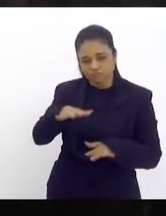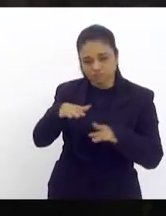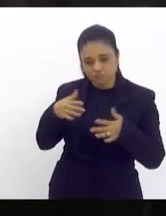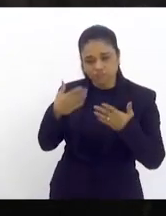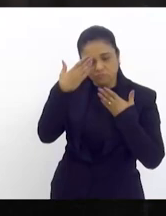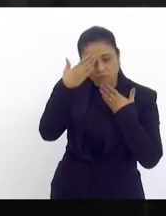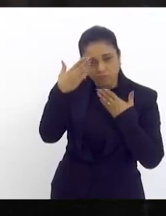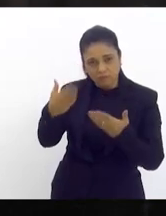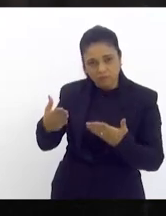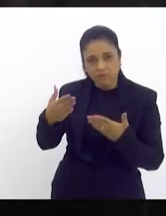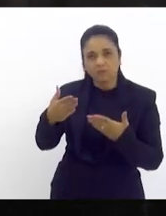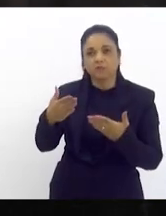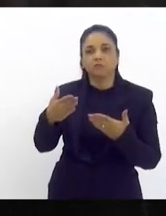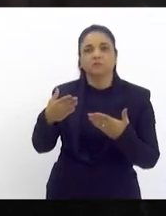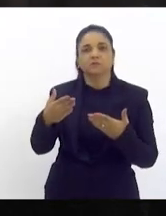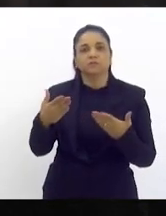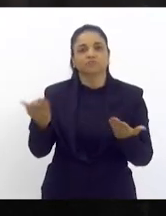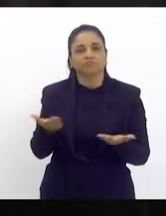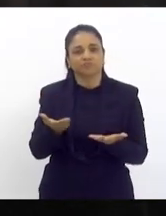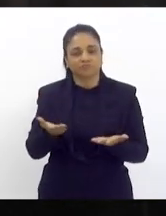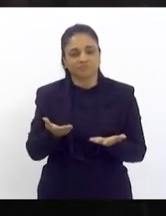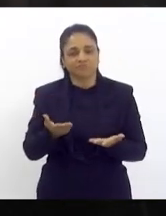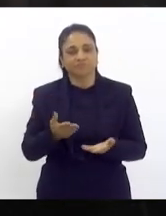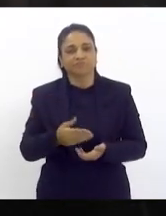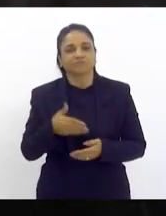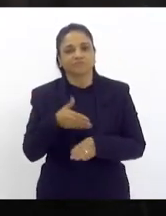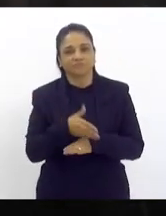Thiago Agliasso e demais deputados aqui presentes